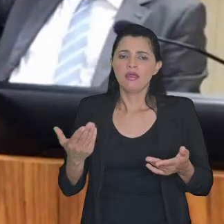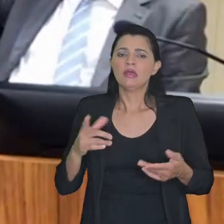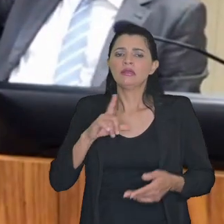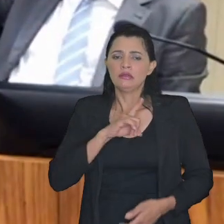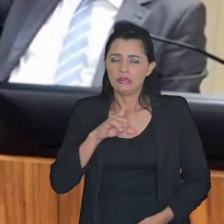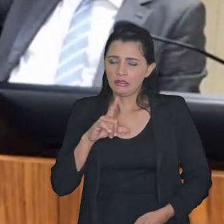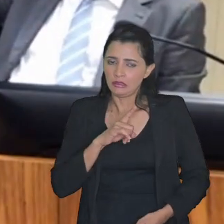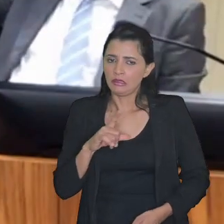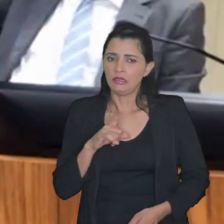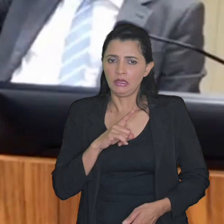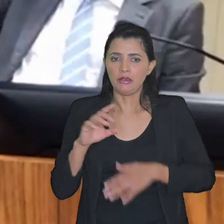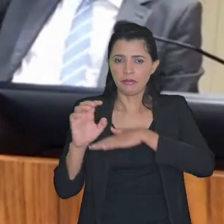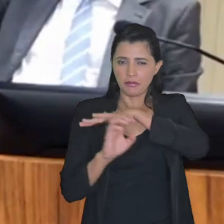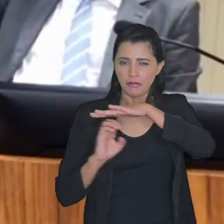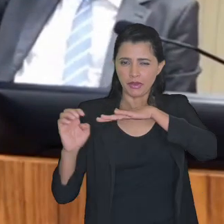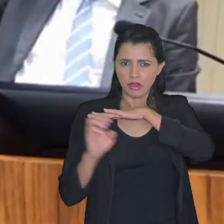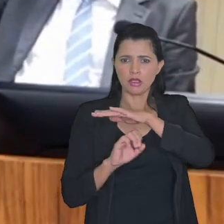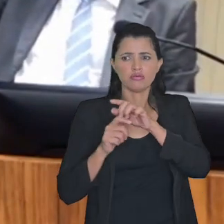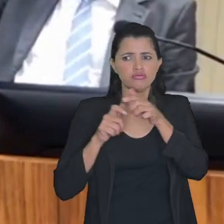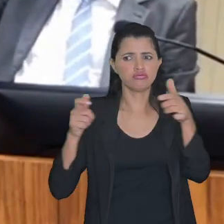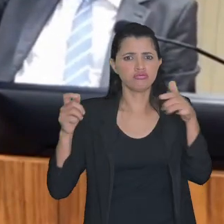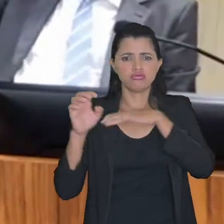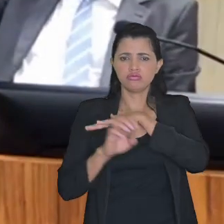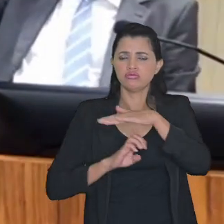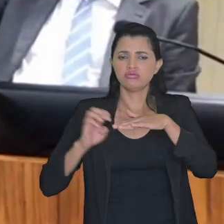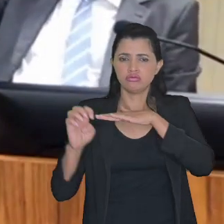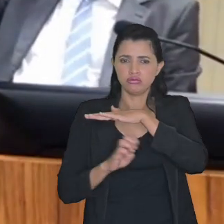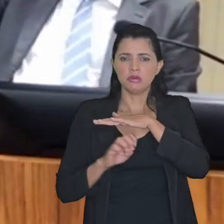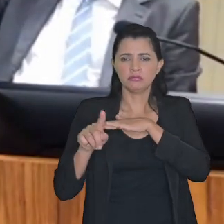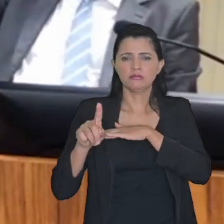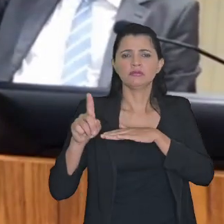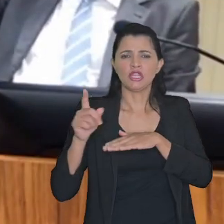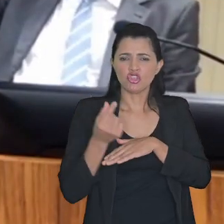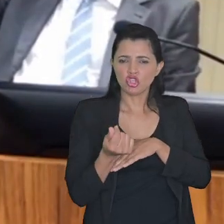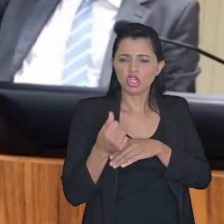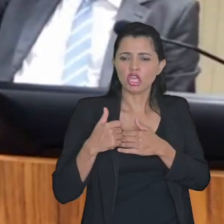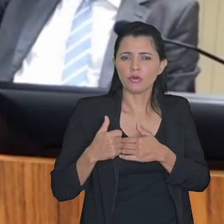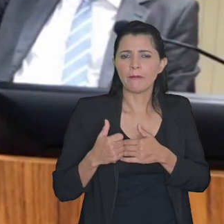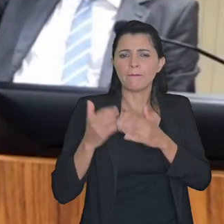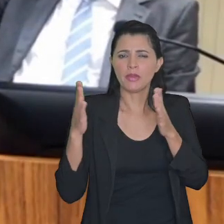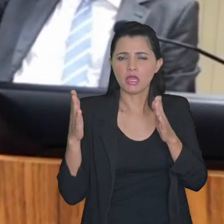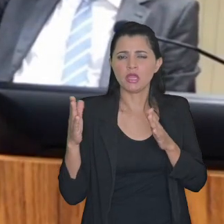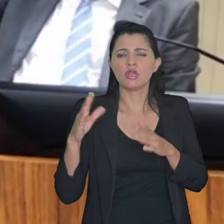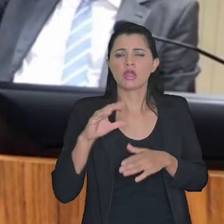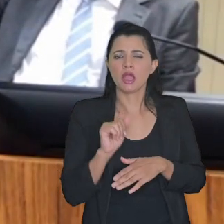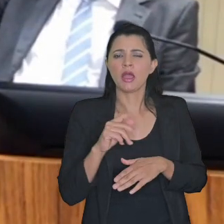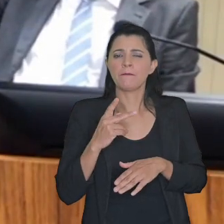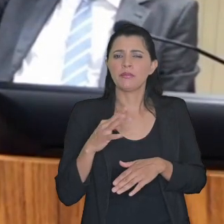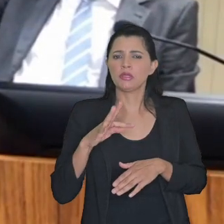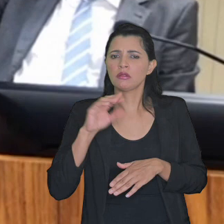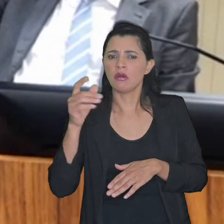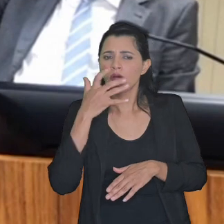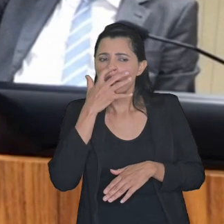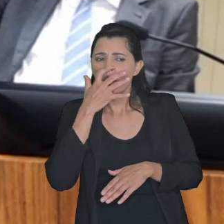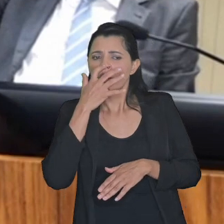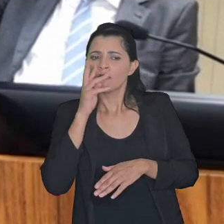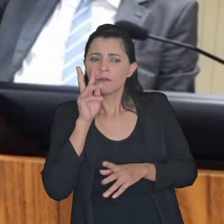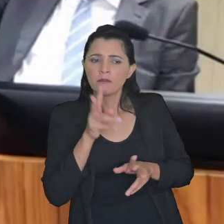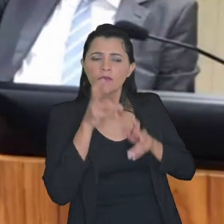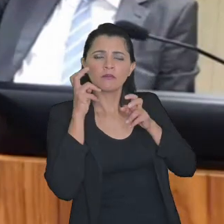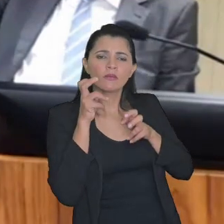existem empresas grandes empresas especialmente aquelas que tem capital aberto que olham para isso